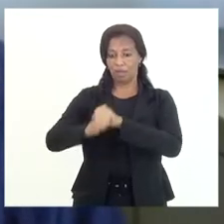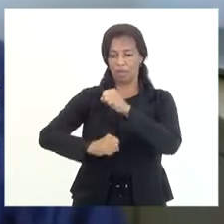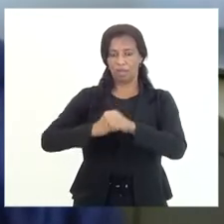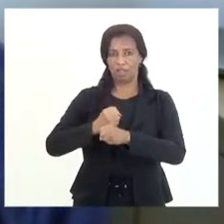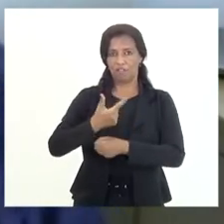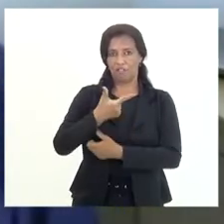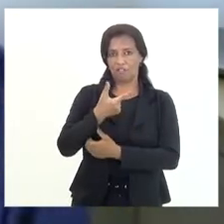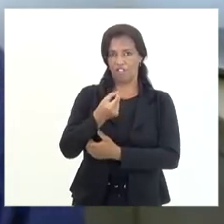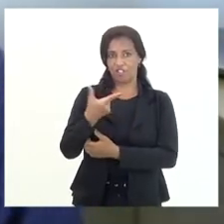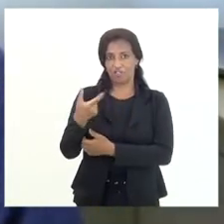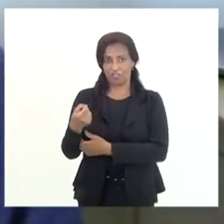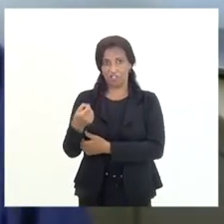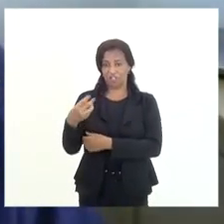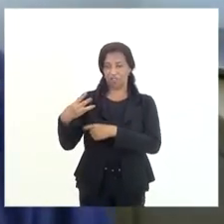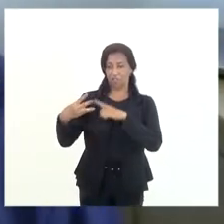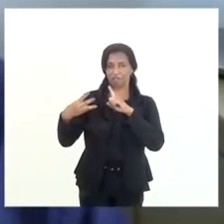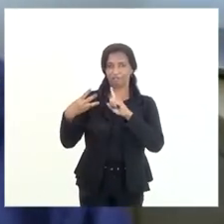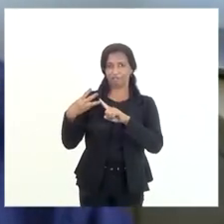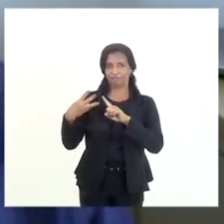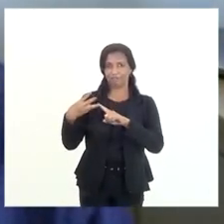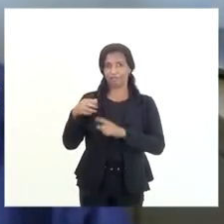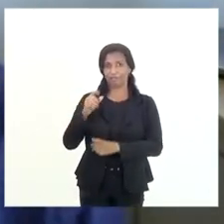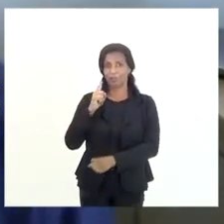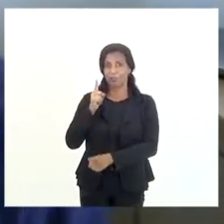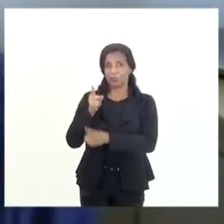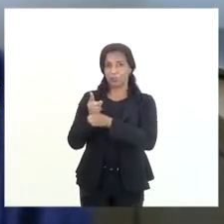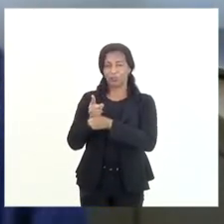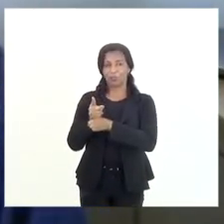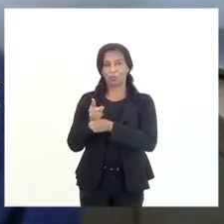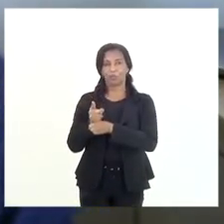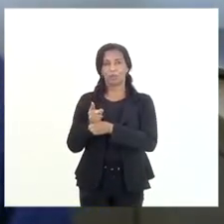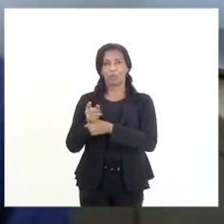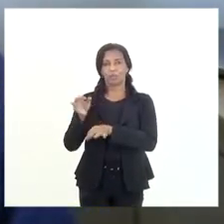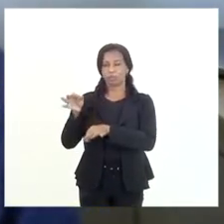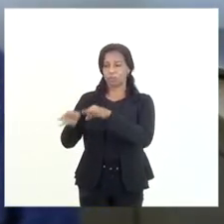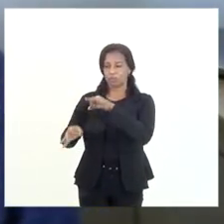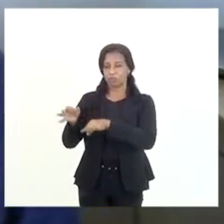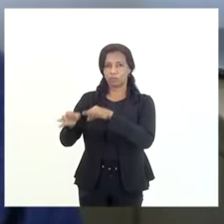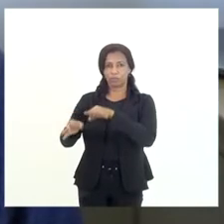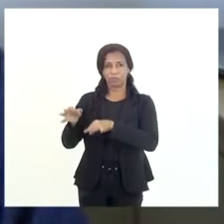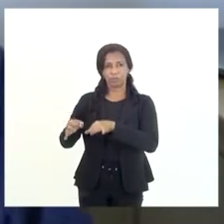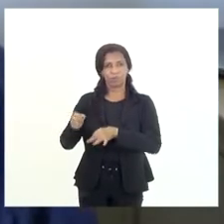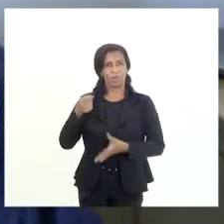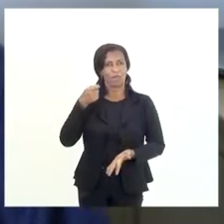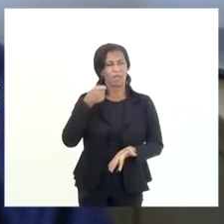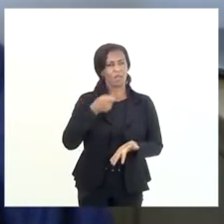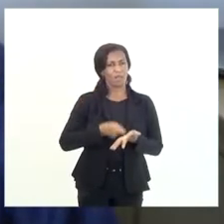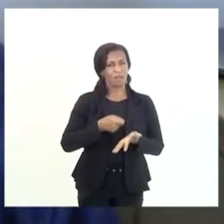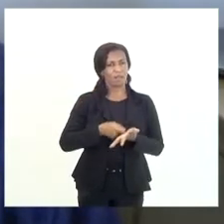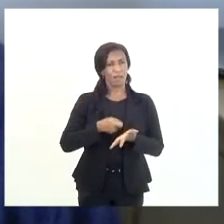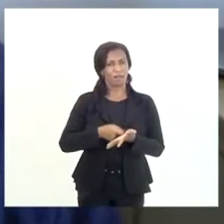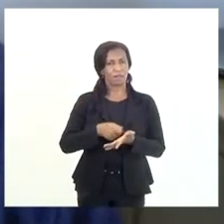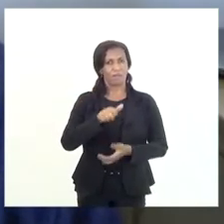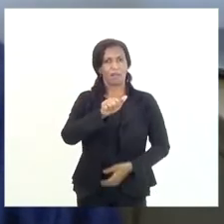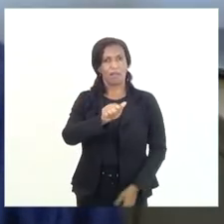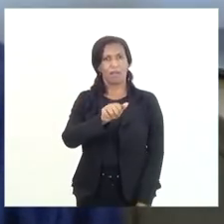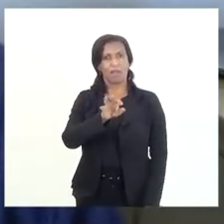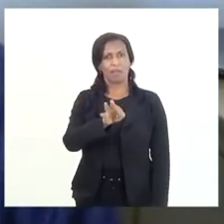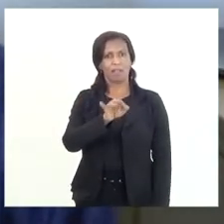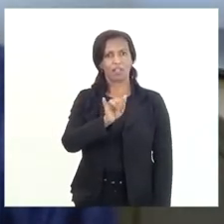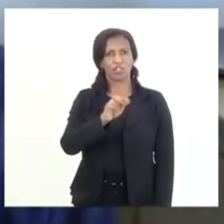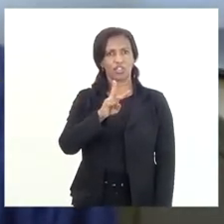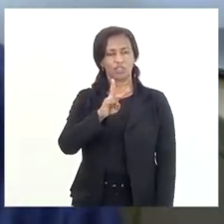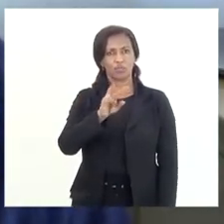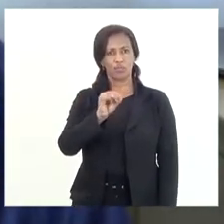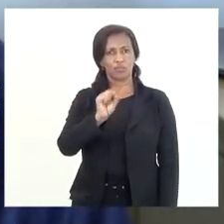terceiro achado, o tribunal afirma que os ativos estariam superavaliados, criados